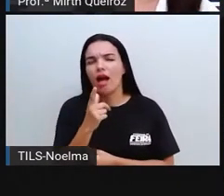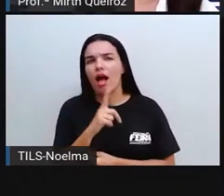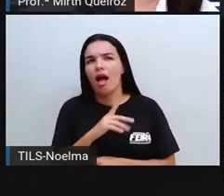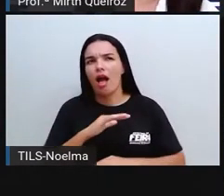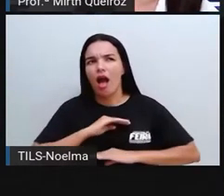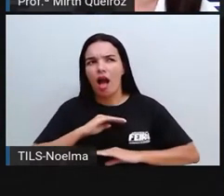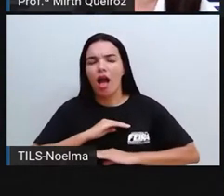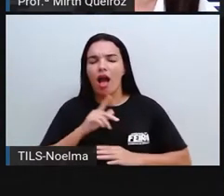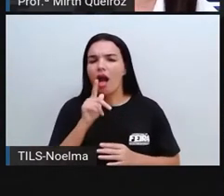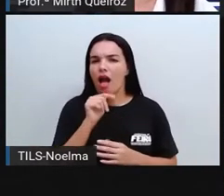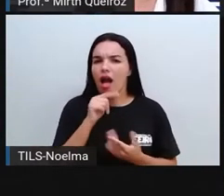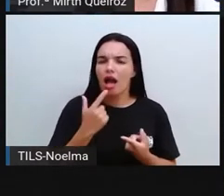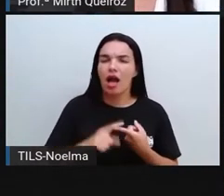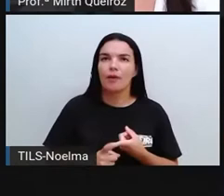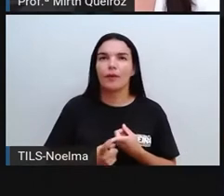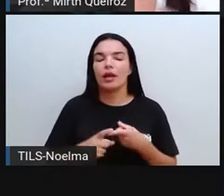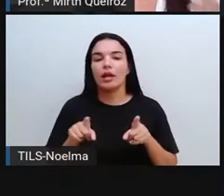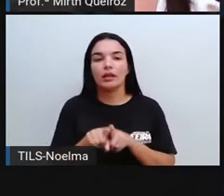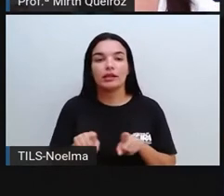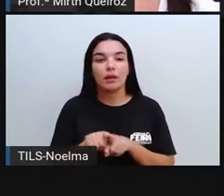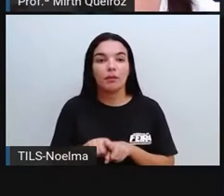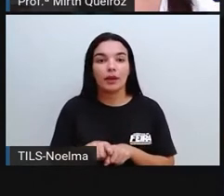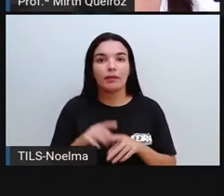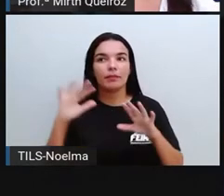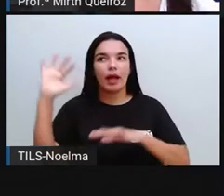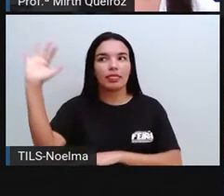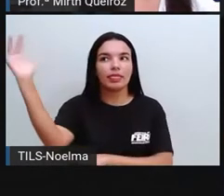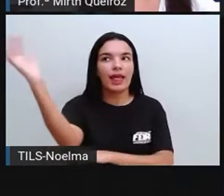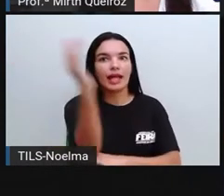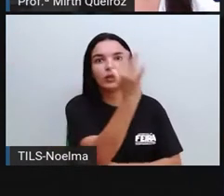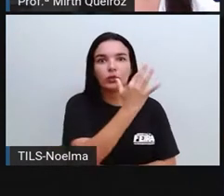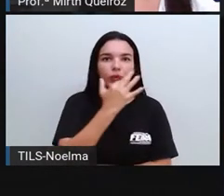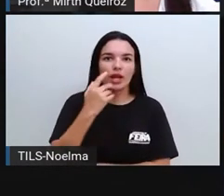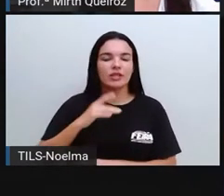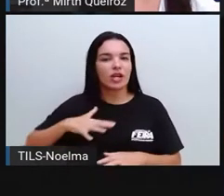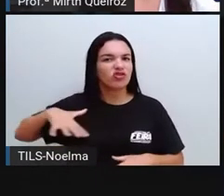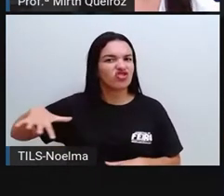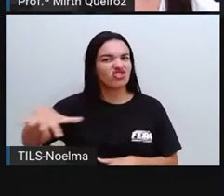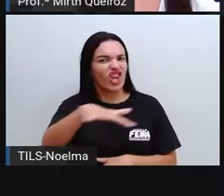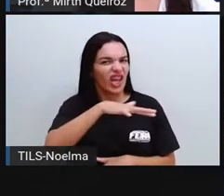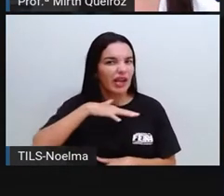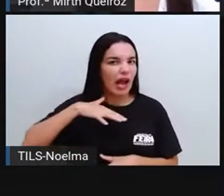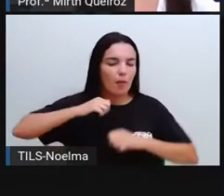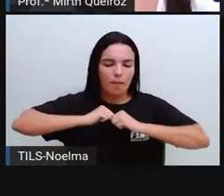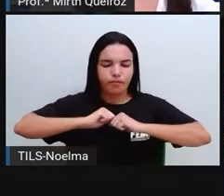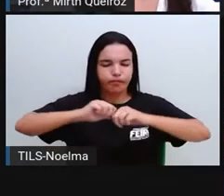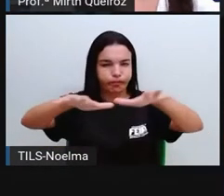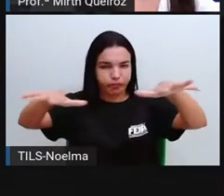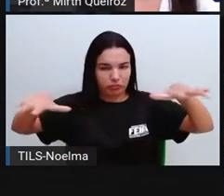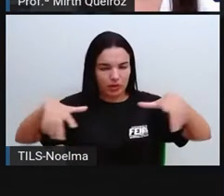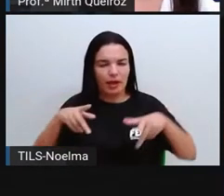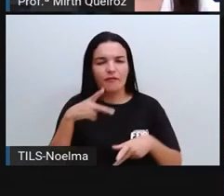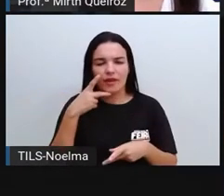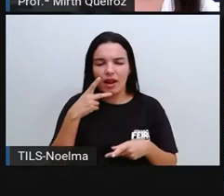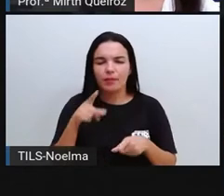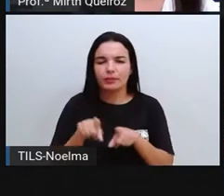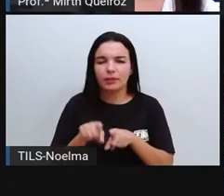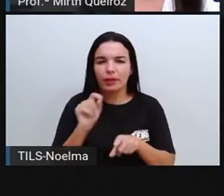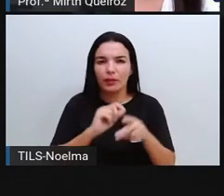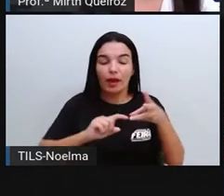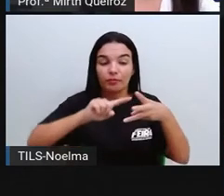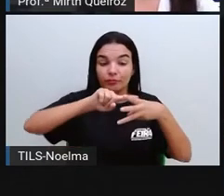falamos sobre a importância da água para a natureza de forma geral, né? Mais abrangente. Falamos também sobre os três